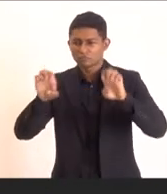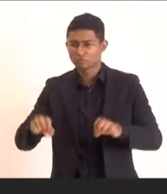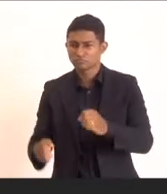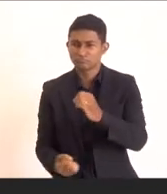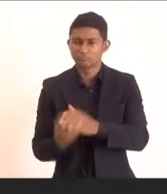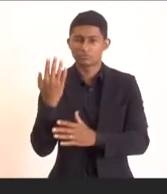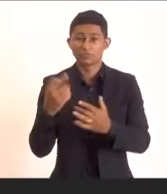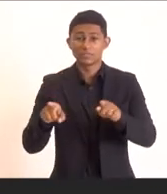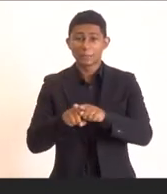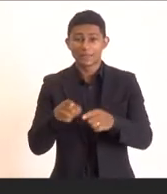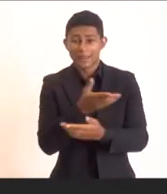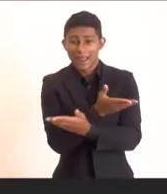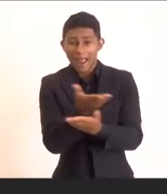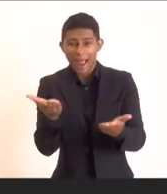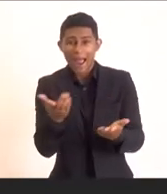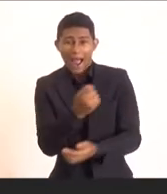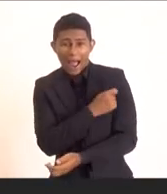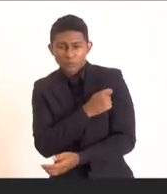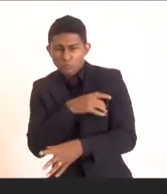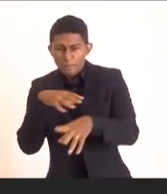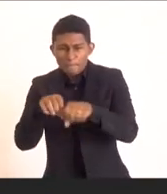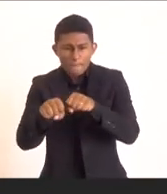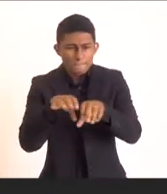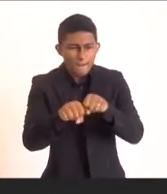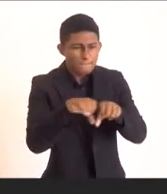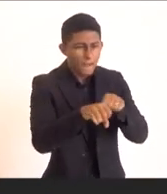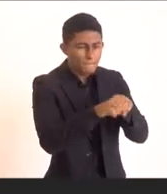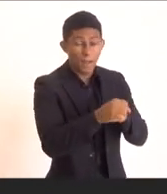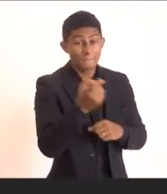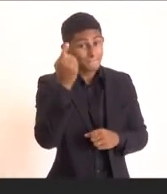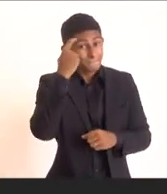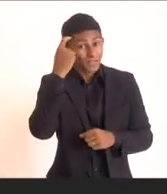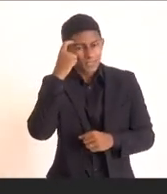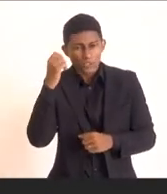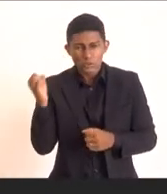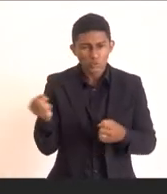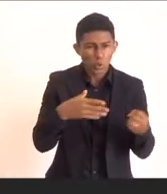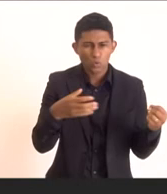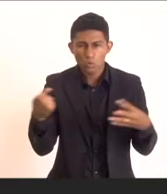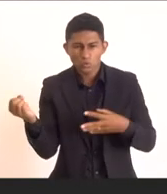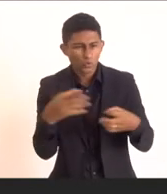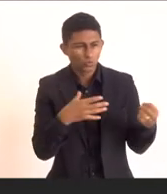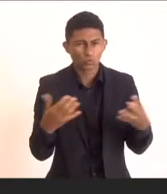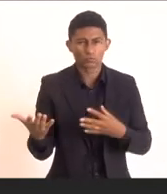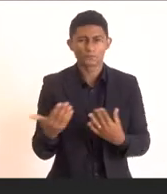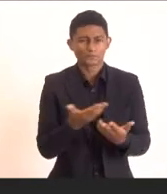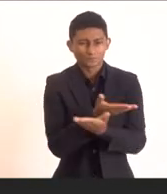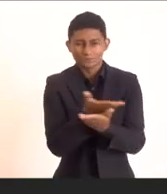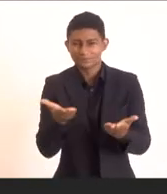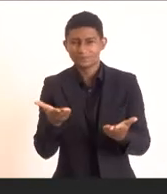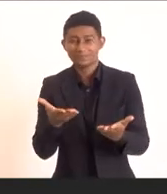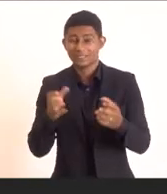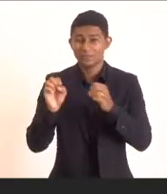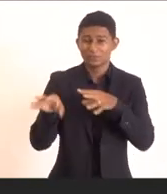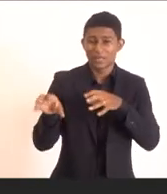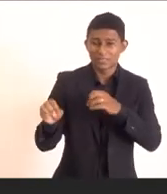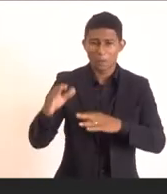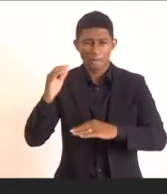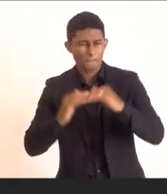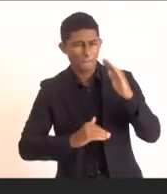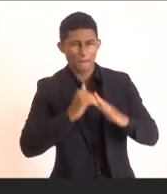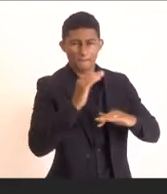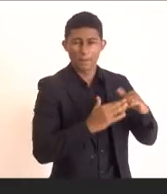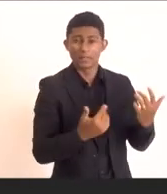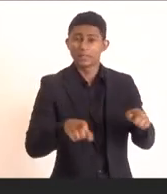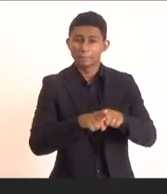profissionais pensando no que há de mais moderno na formação, seja na educação profissional e tecnológica, seja na formação do ensino